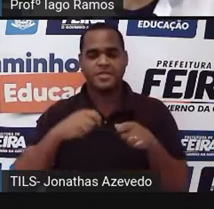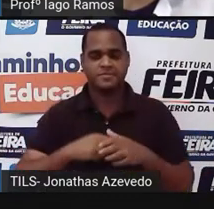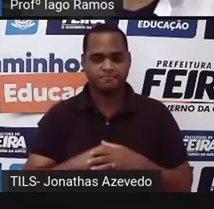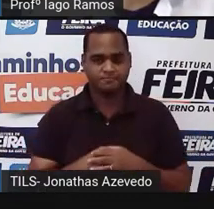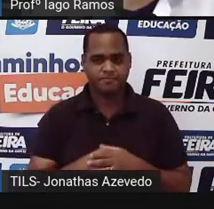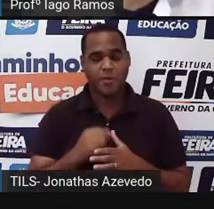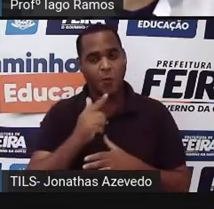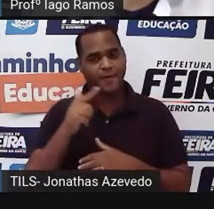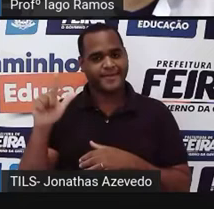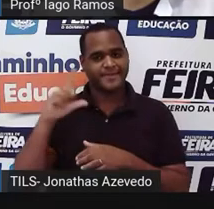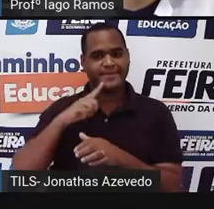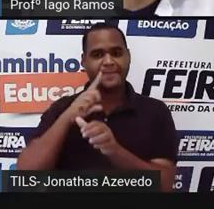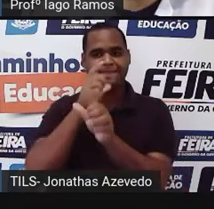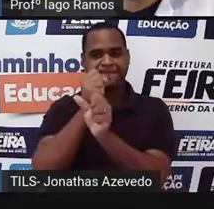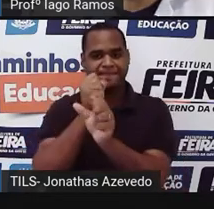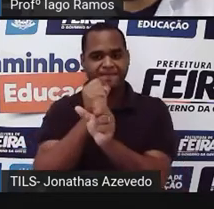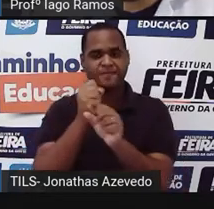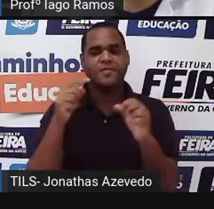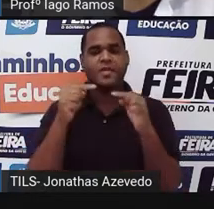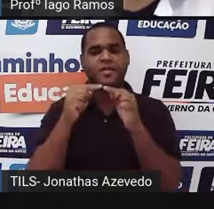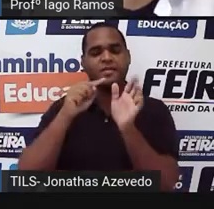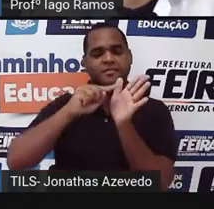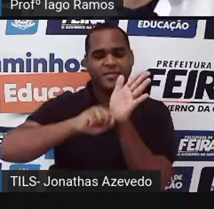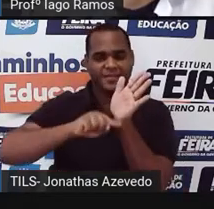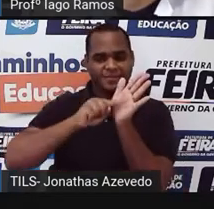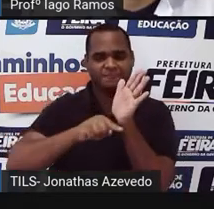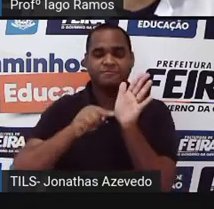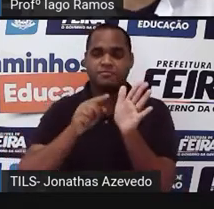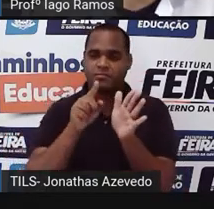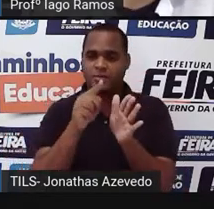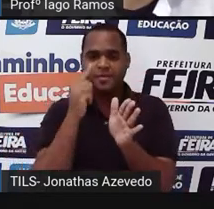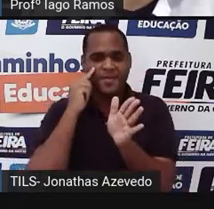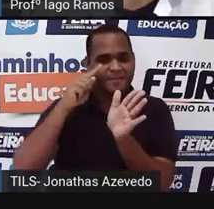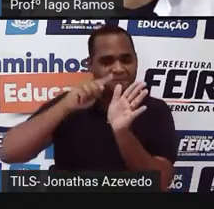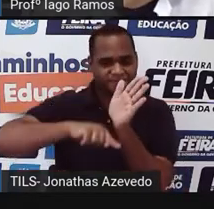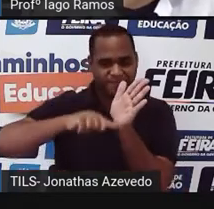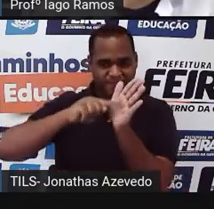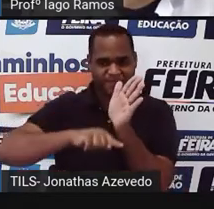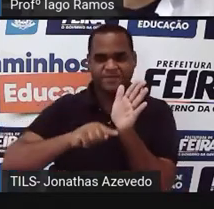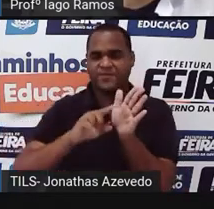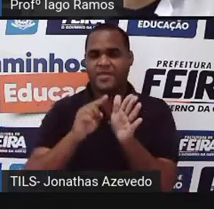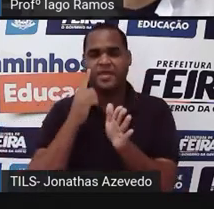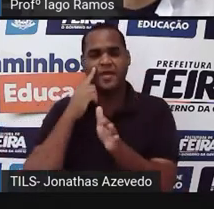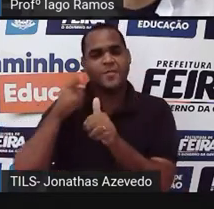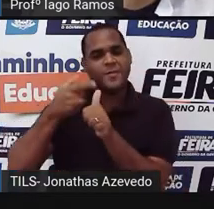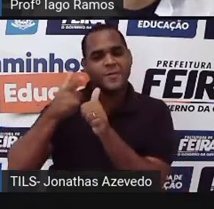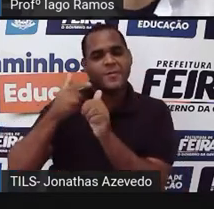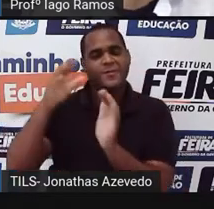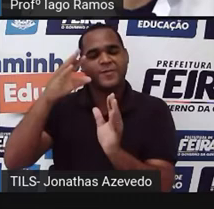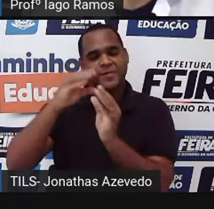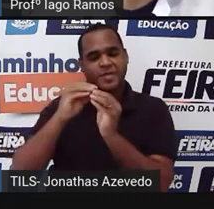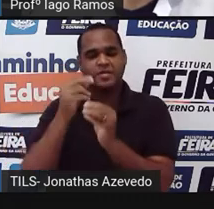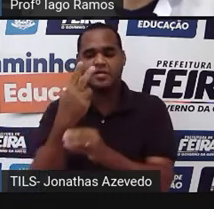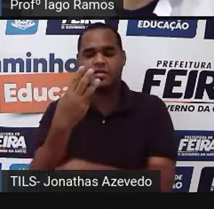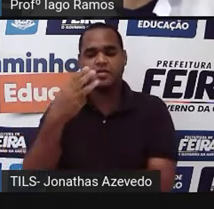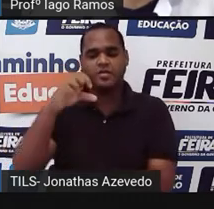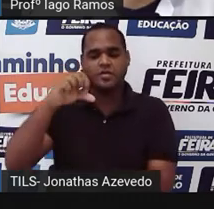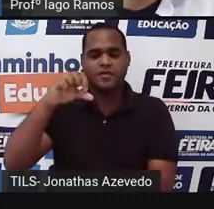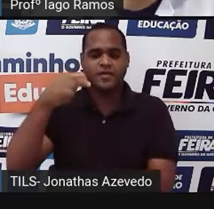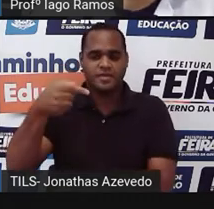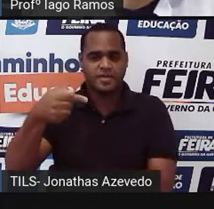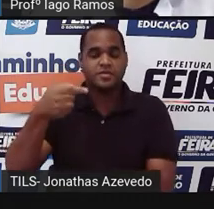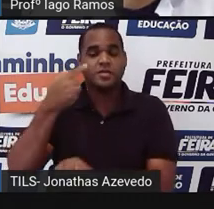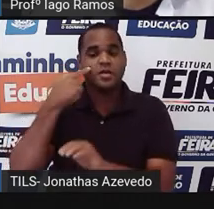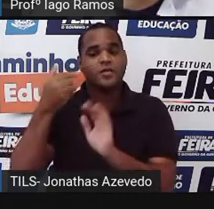continha, tá? Já foi uma continha de menos subtração eu decomponho o 397 eu